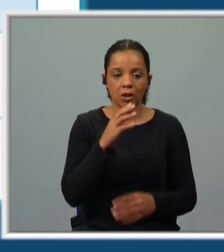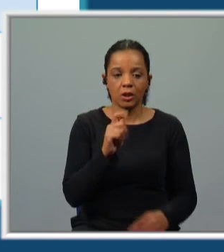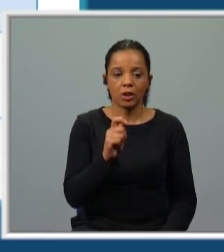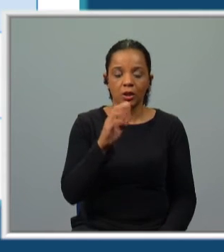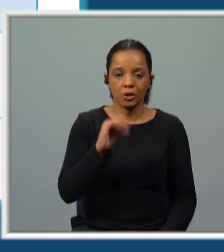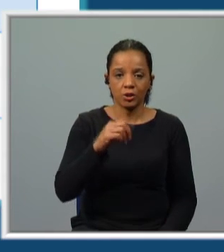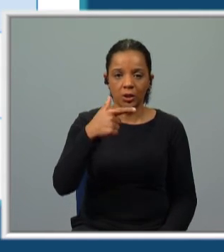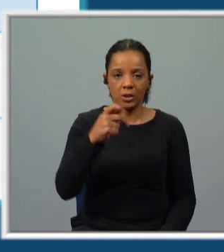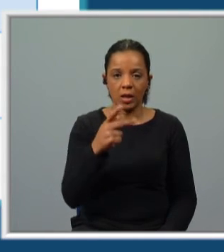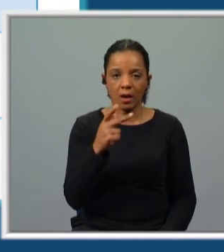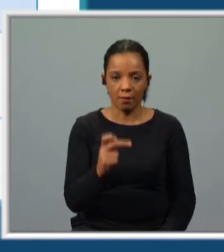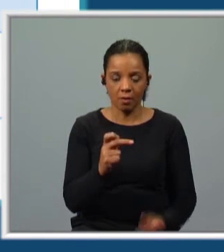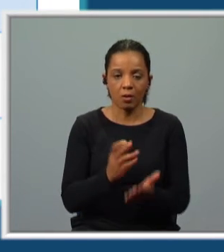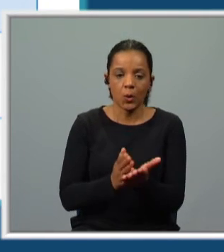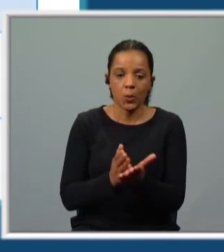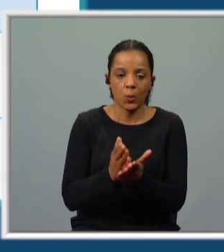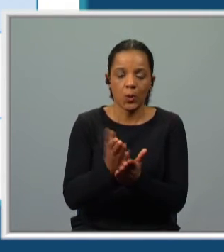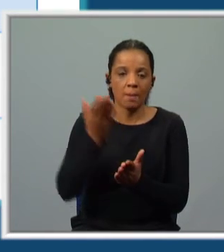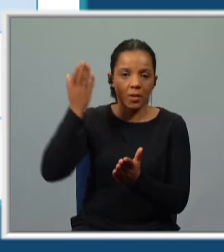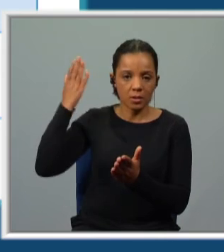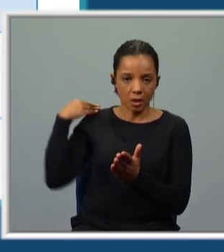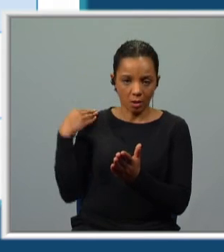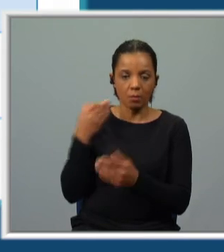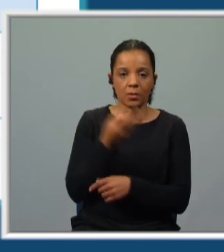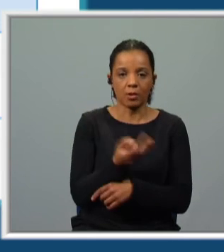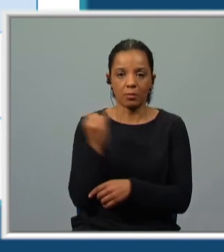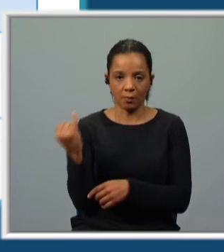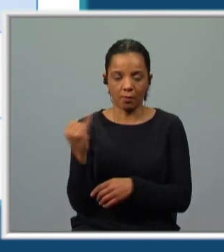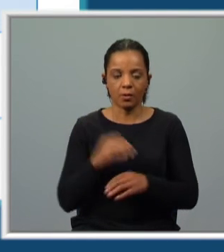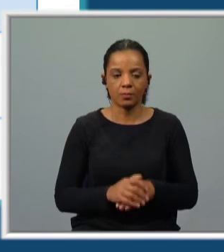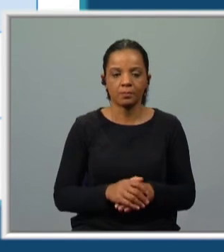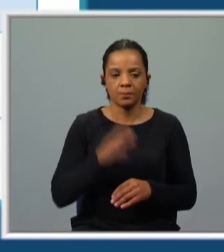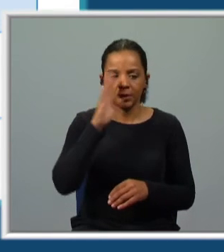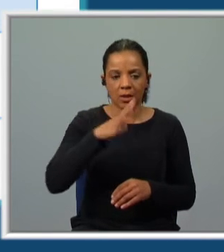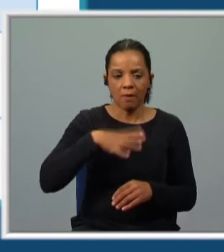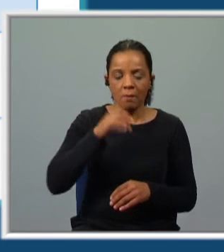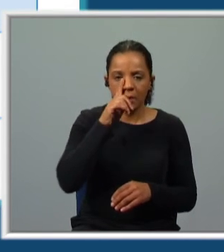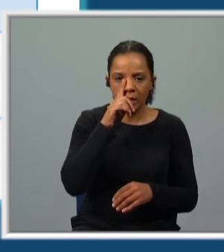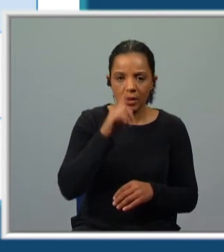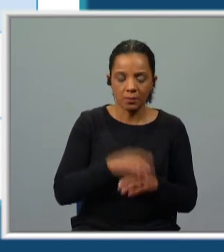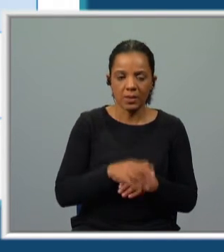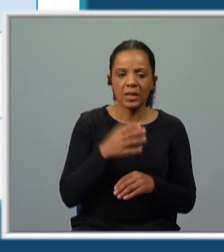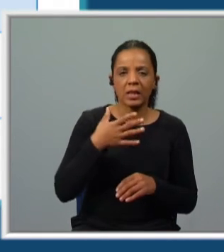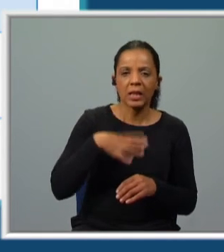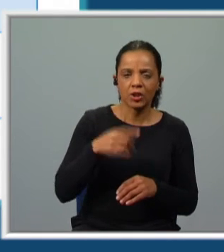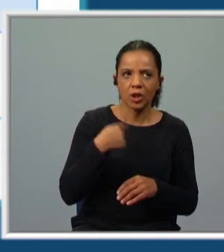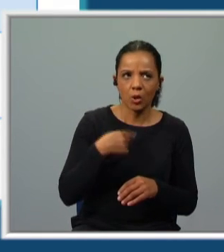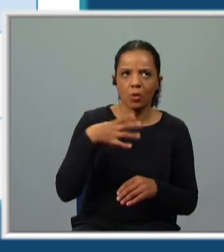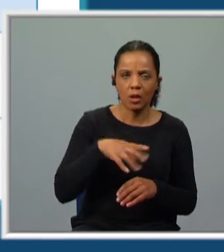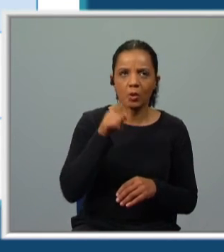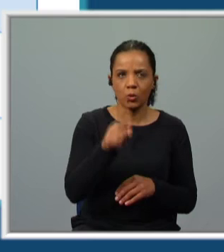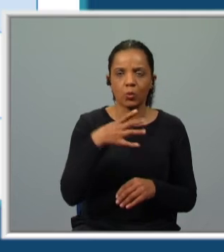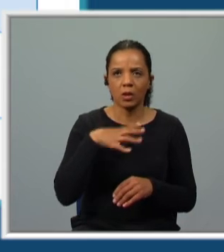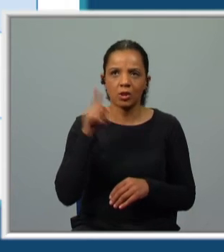Uma ação que se prolonga no passado. Pretérito imperfeito. Portanto, se queres mentir, queres, eu quero, tu queres, ele